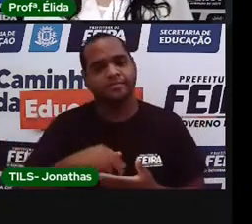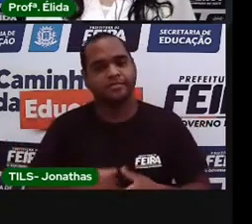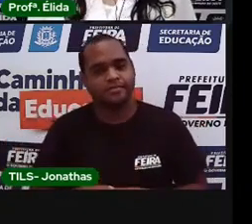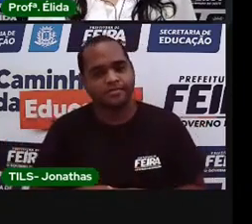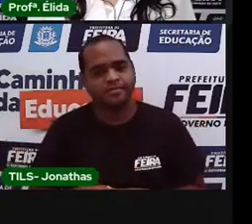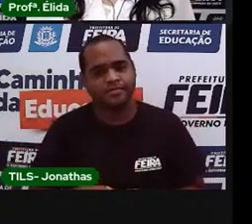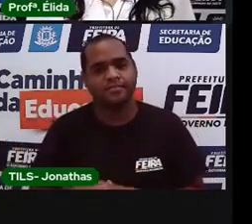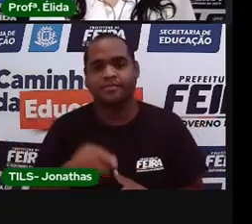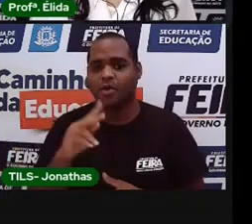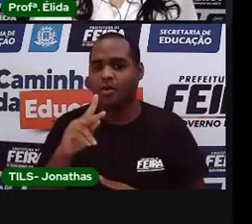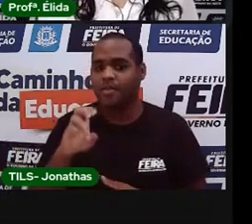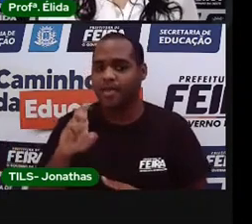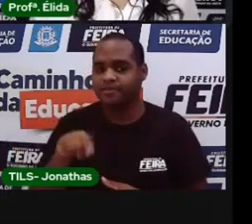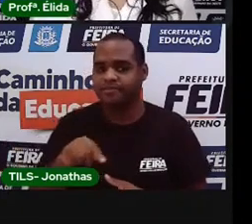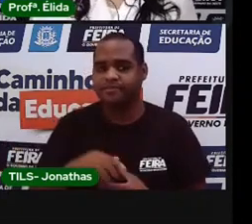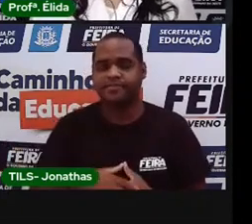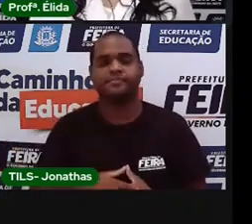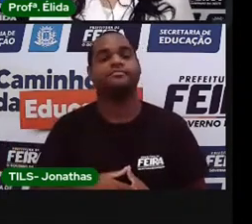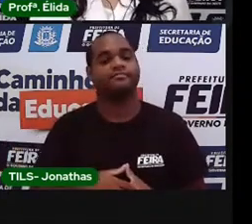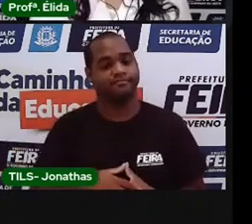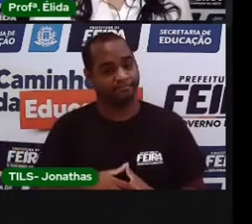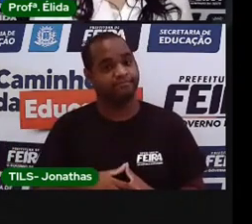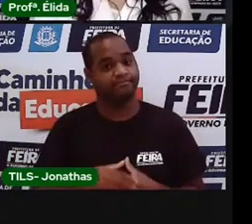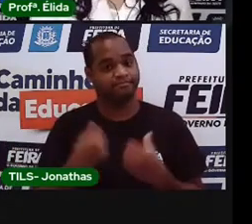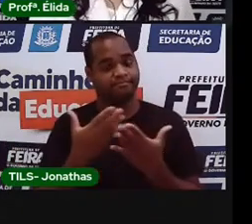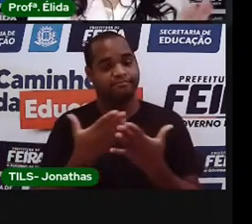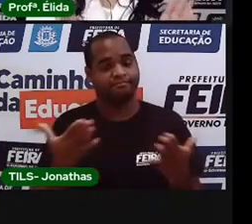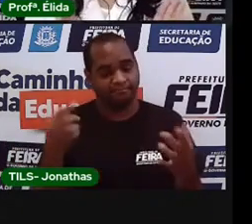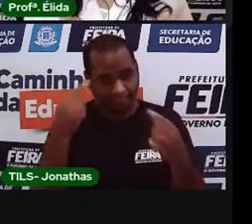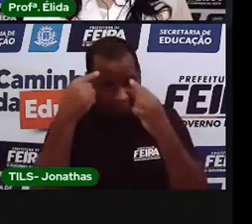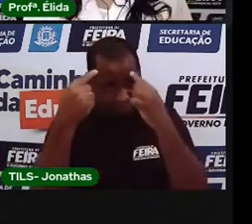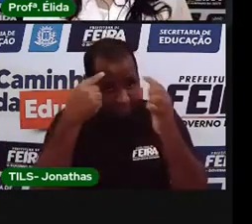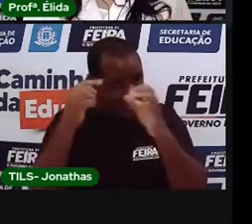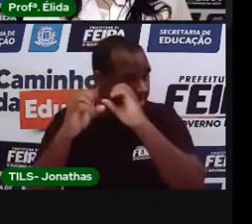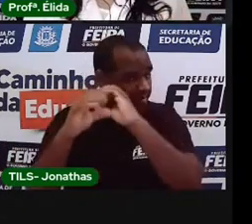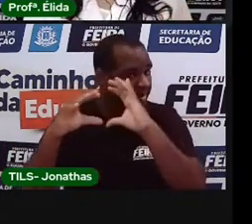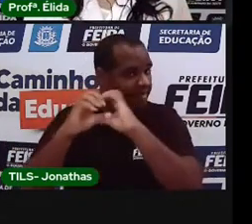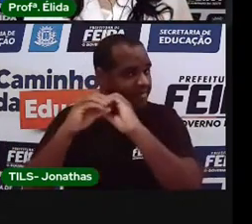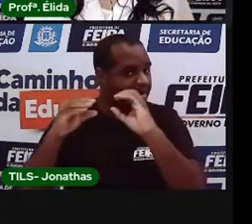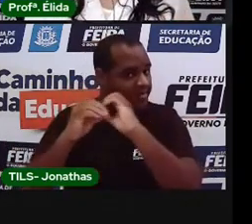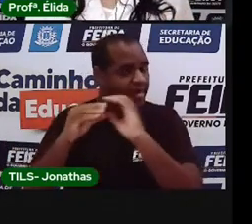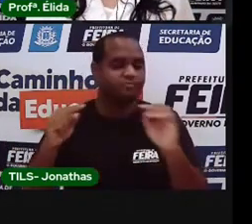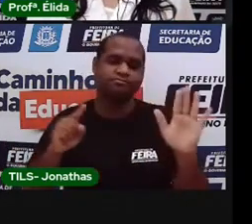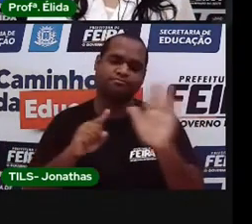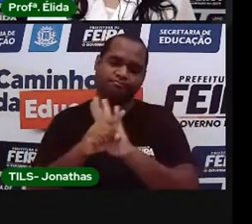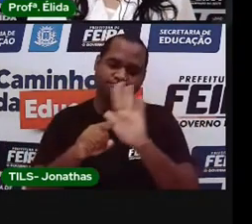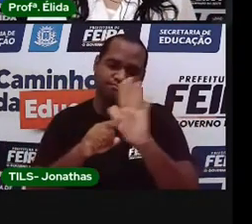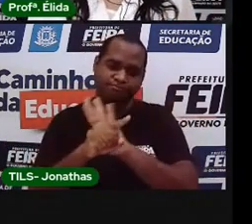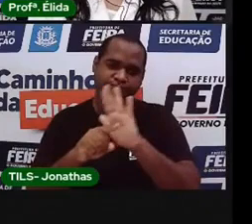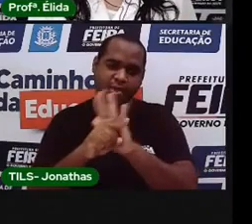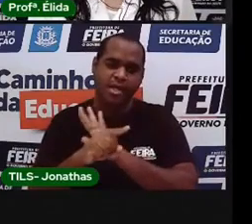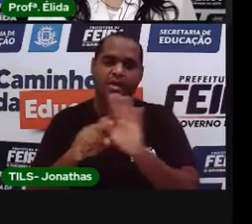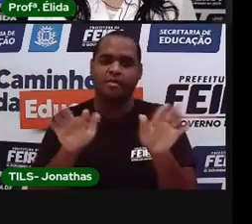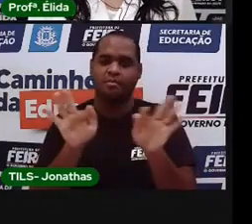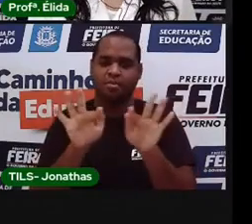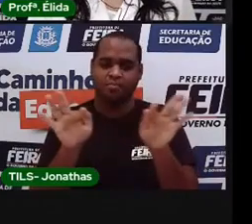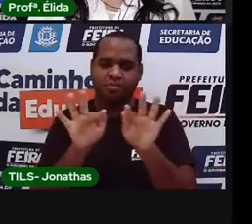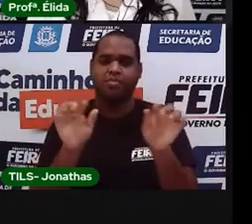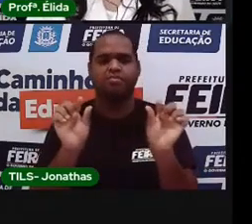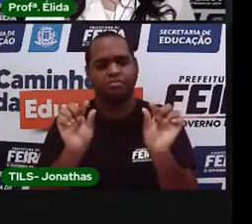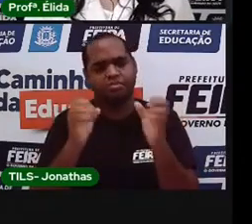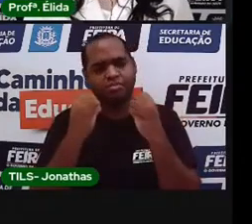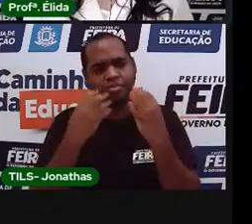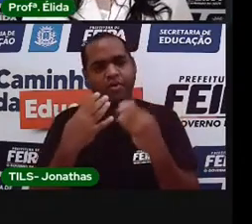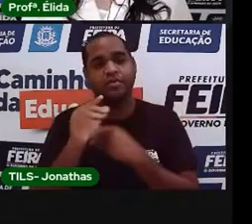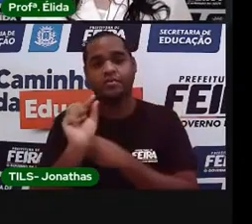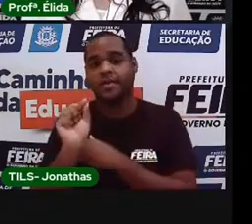Essas são as adivinhas. São pequenas perguntas, que elas começam com o que é o que